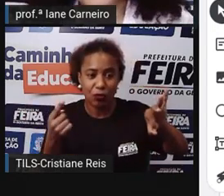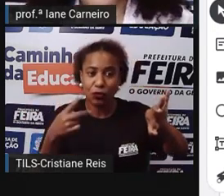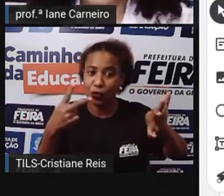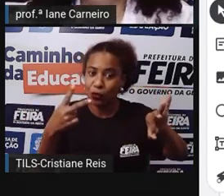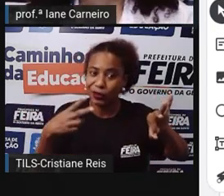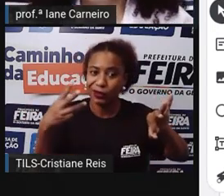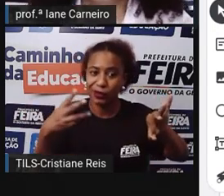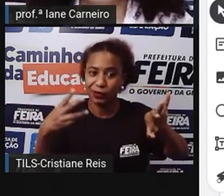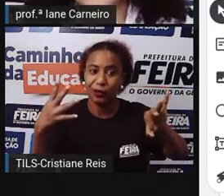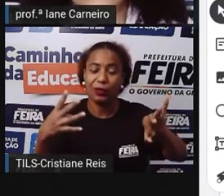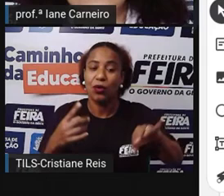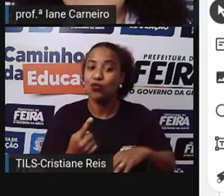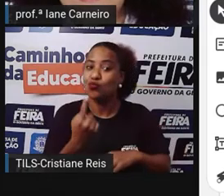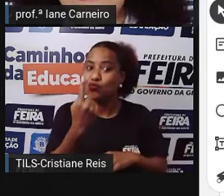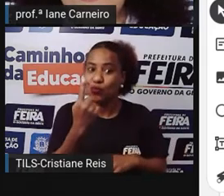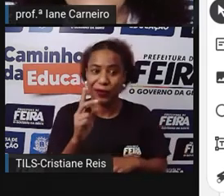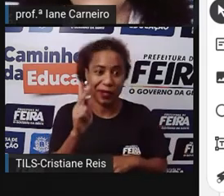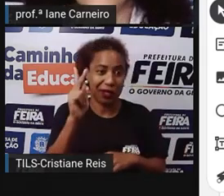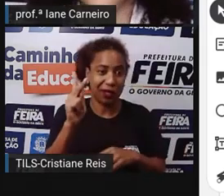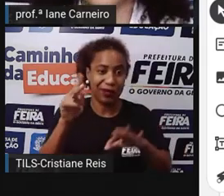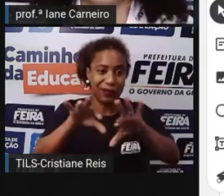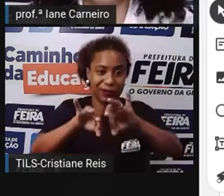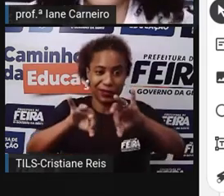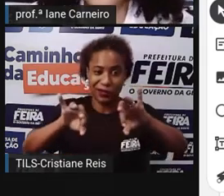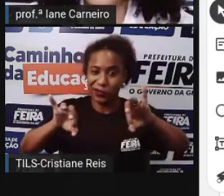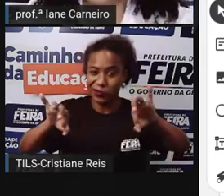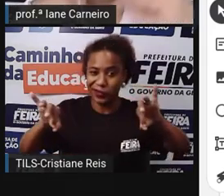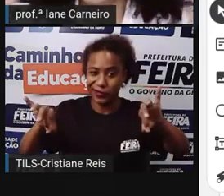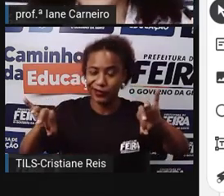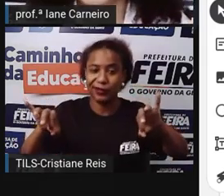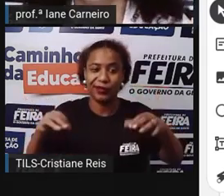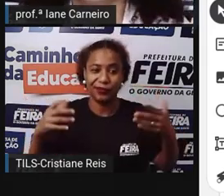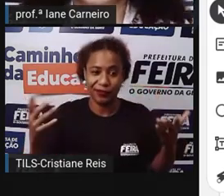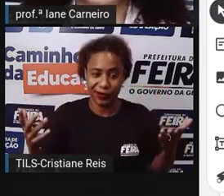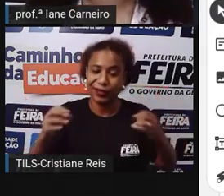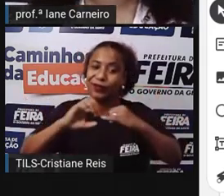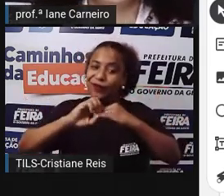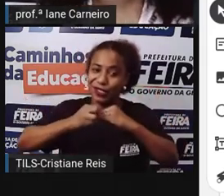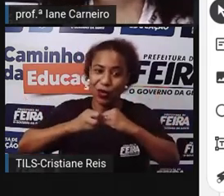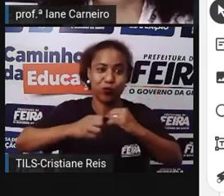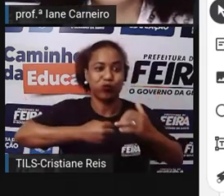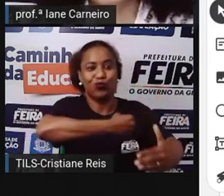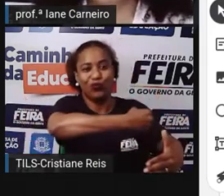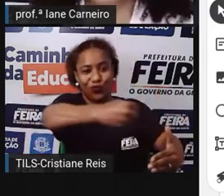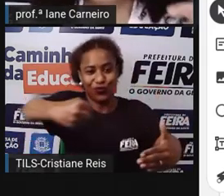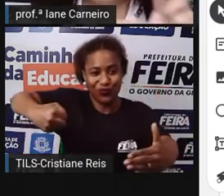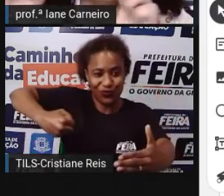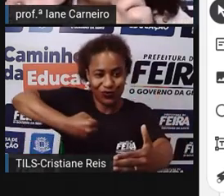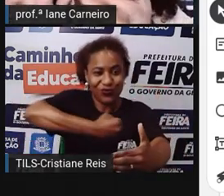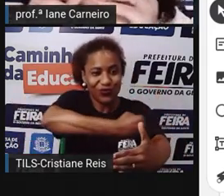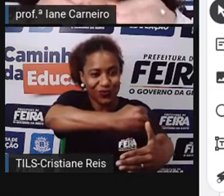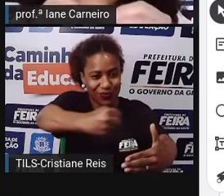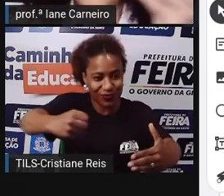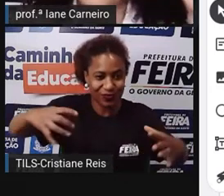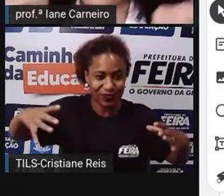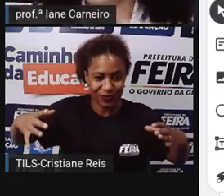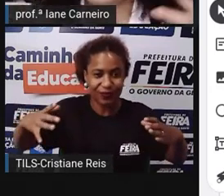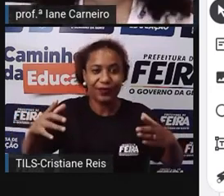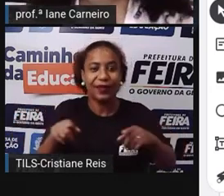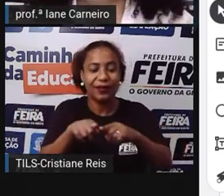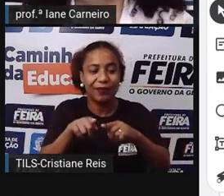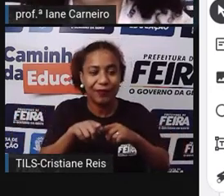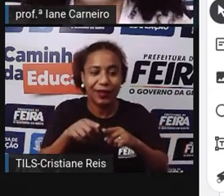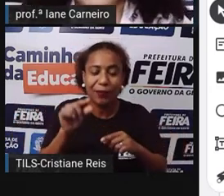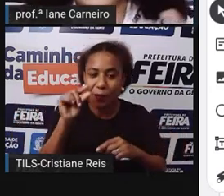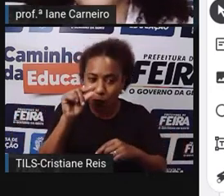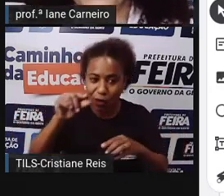Ninguém vai botar um quilo De linguiça Na feijoada A não ser que seja Para muita gente Né? Os temperos também São no saquinho Não